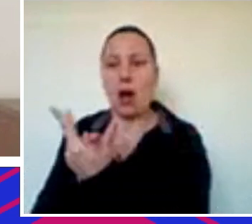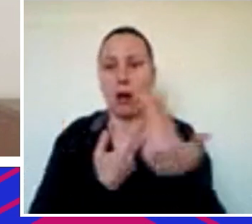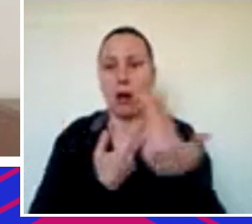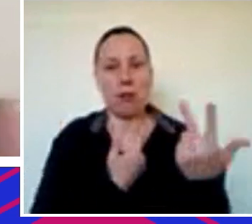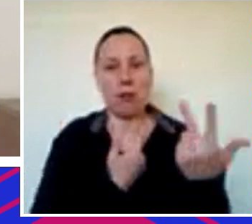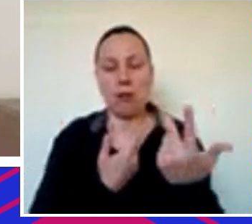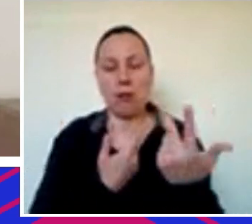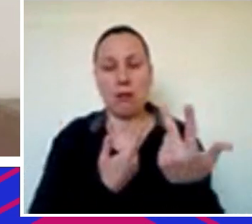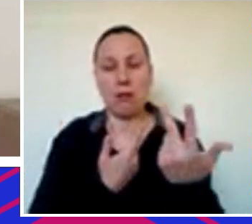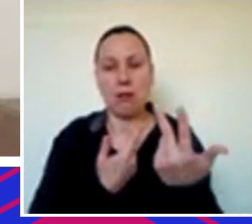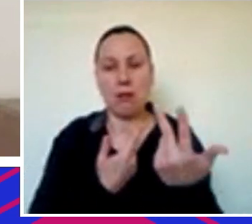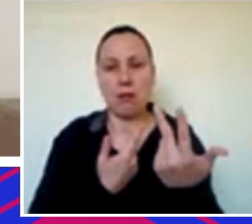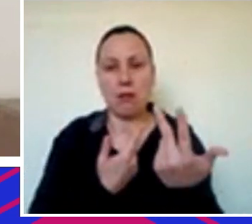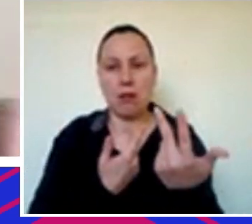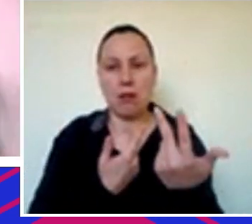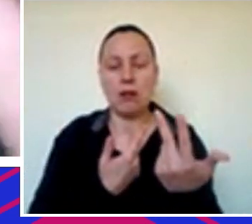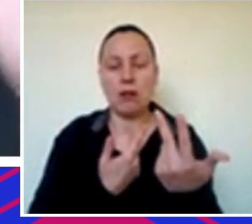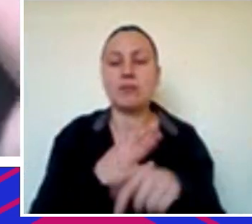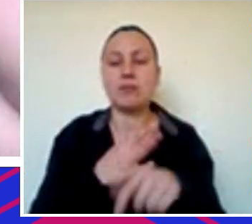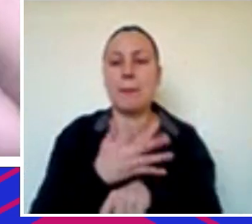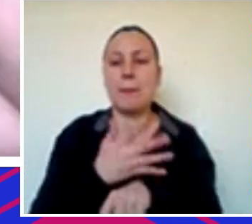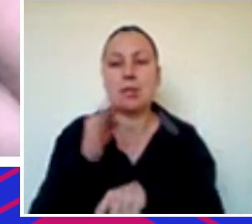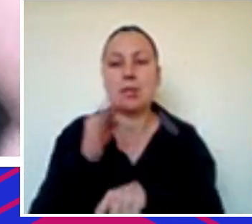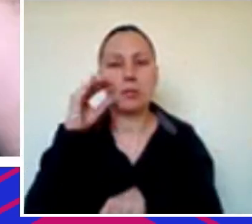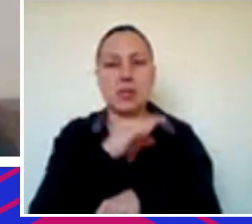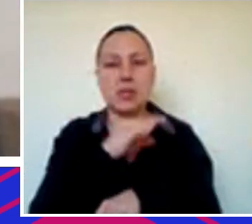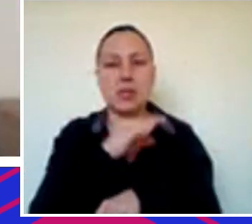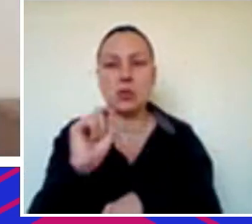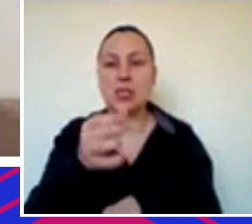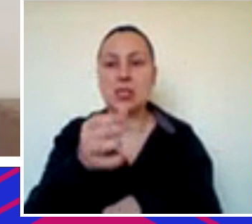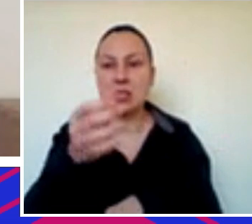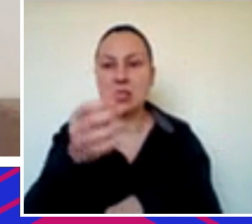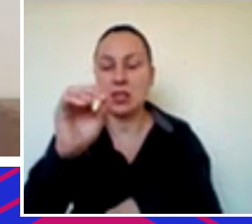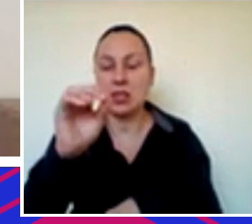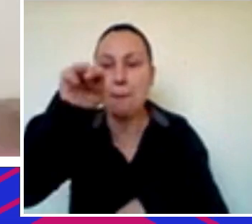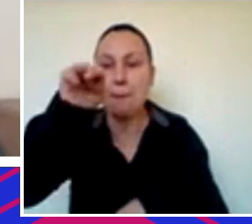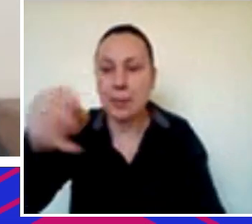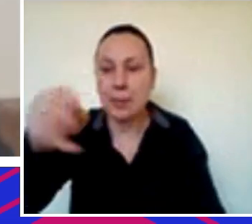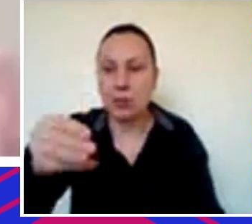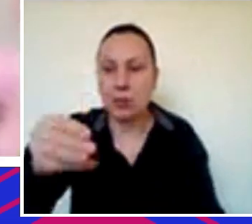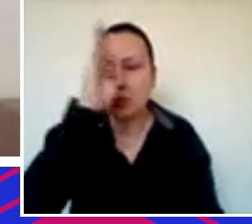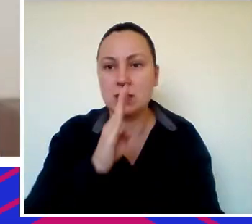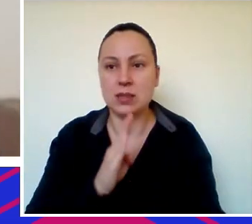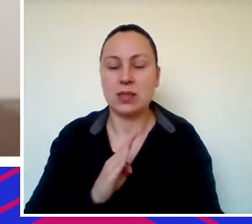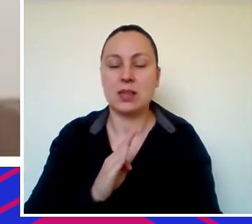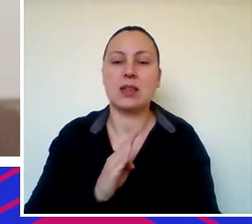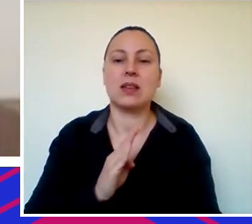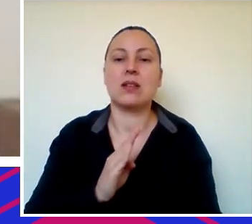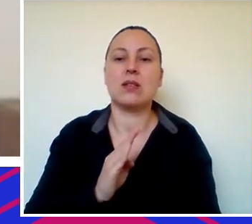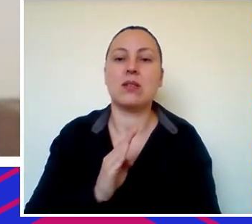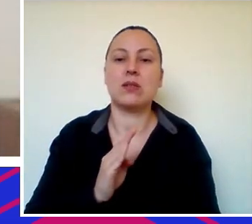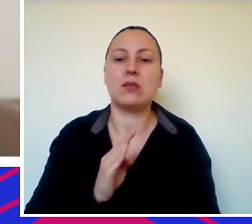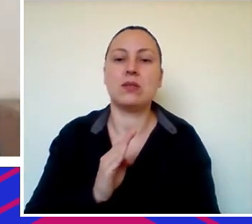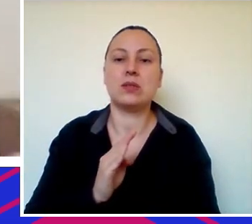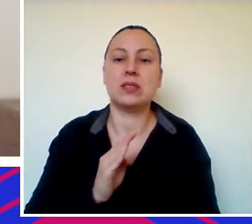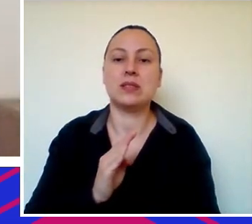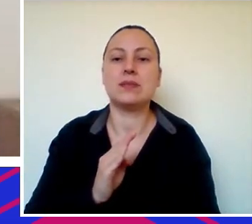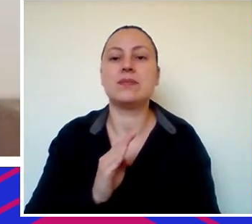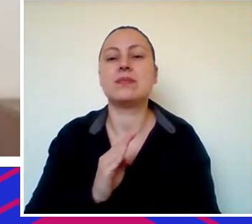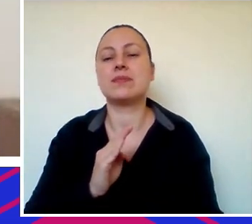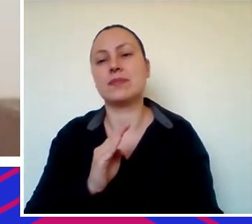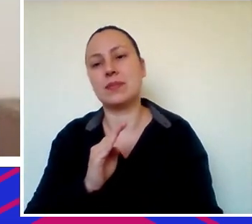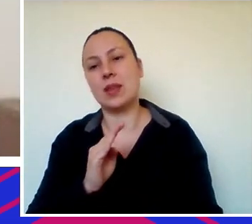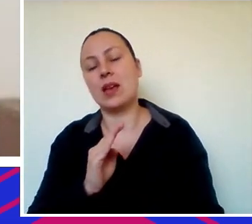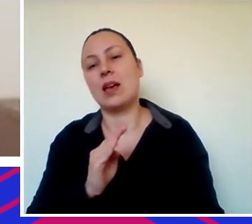viu aí, do ponto de vista prático, 60 milhões de brasileiros sendo, passando aí por um